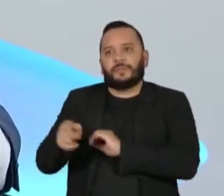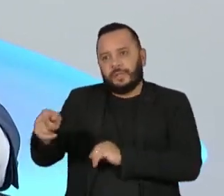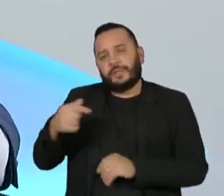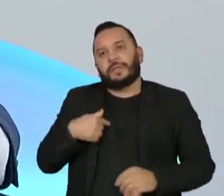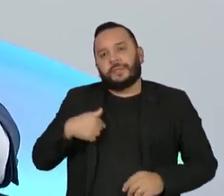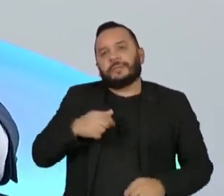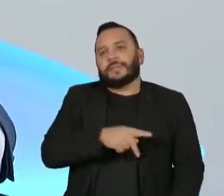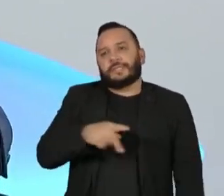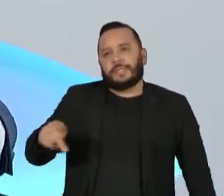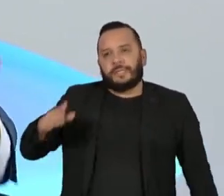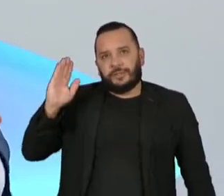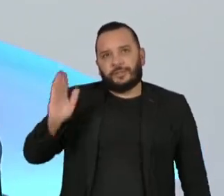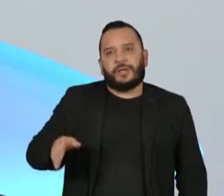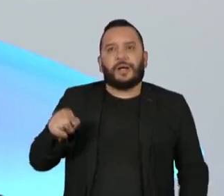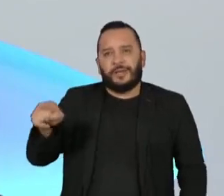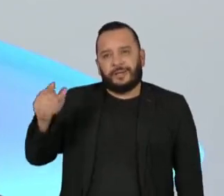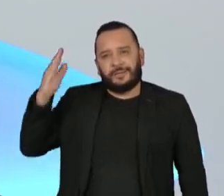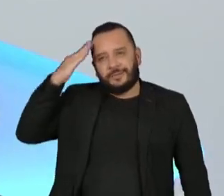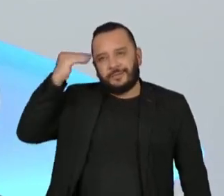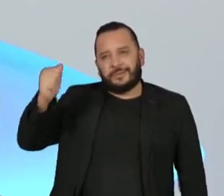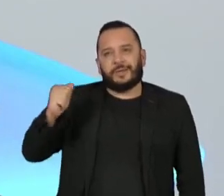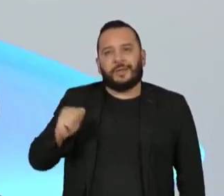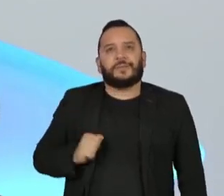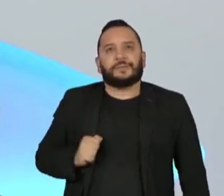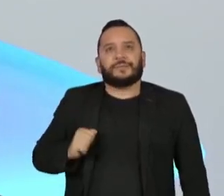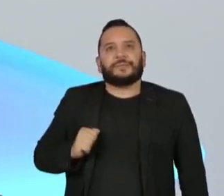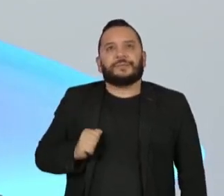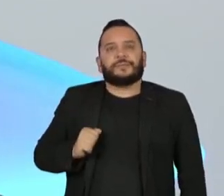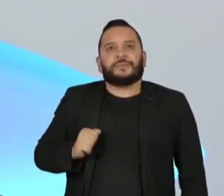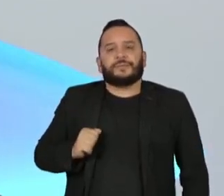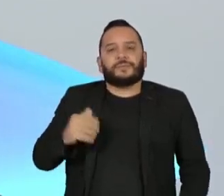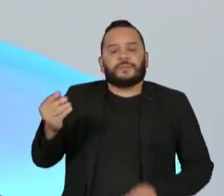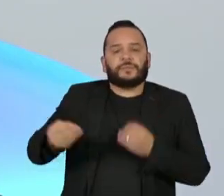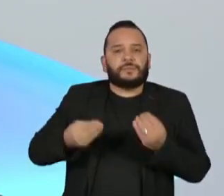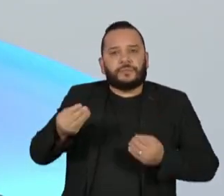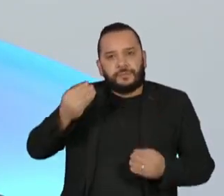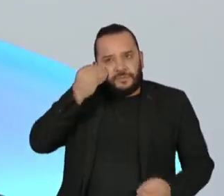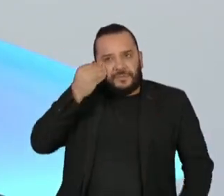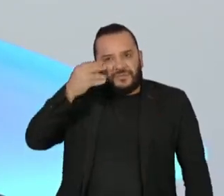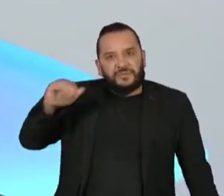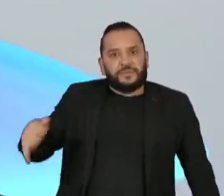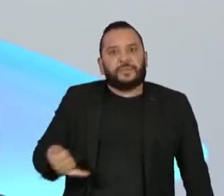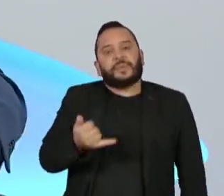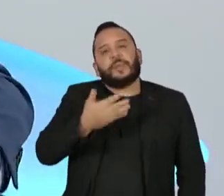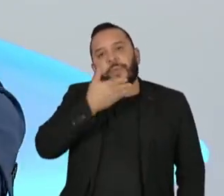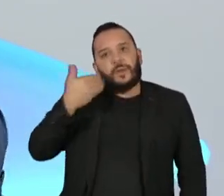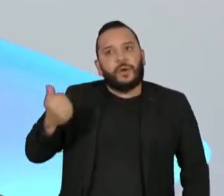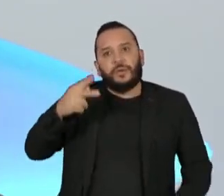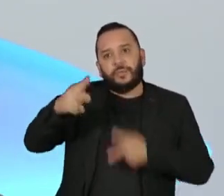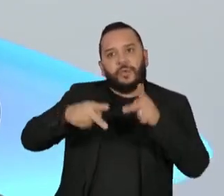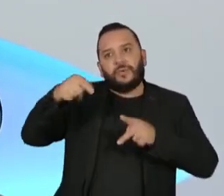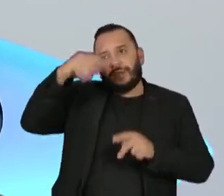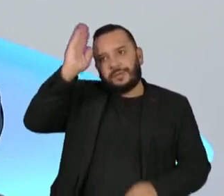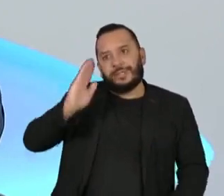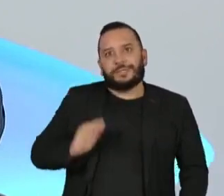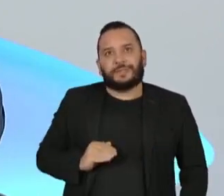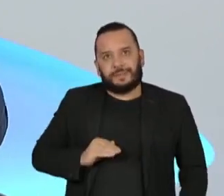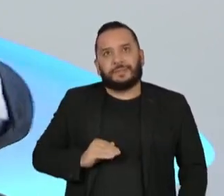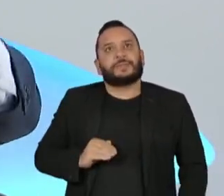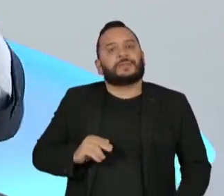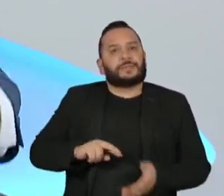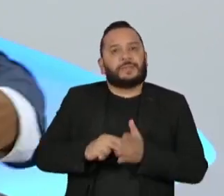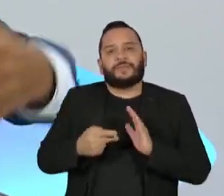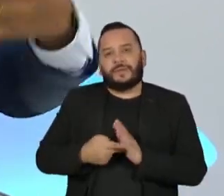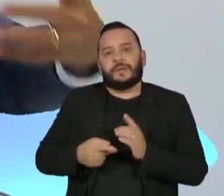e ele sabe o que garante melhores oportunidades para o povo brasileiro é quando a gente faz a